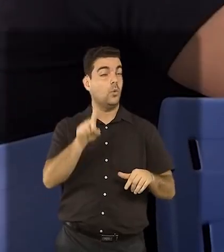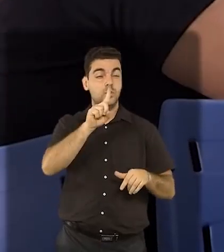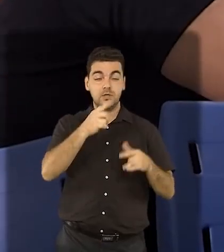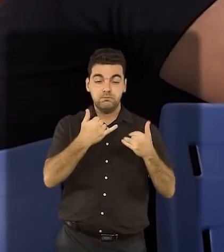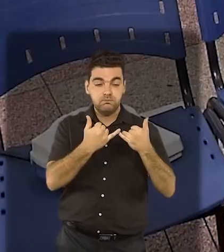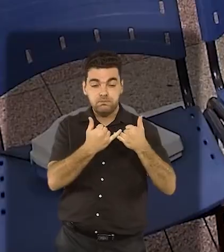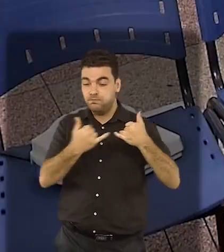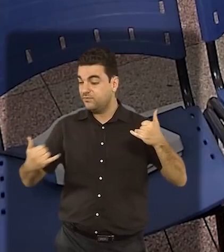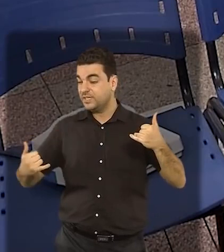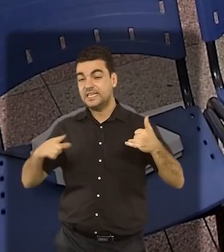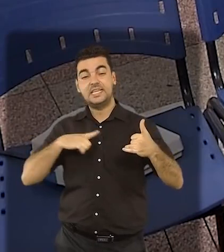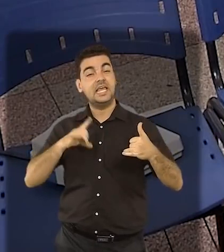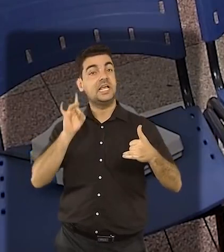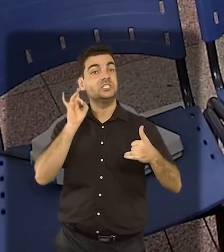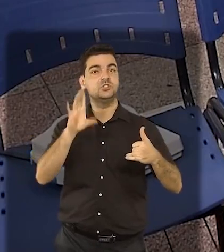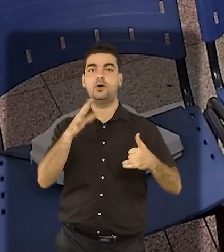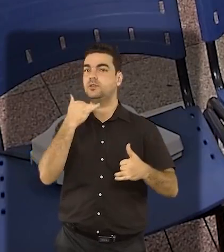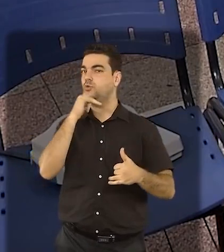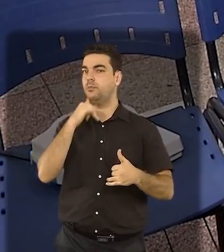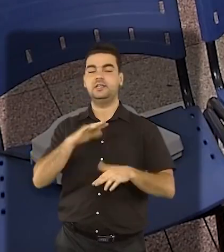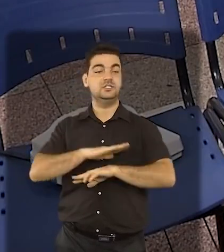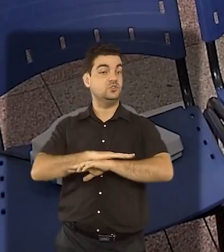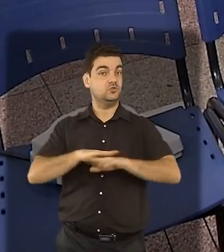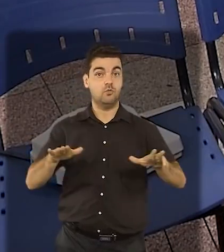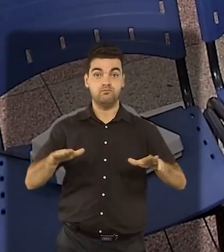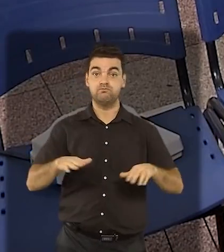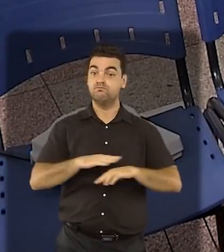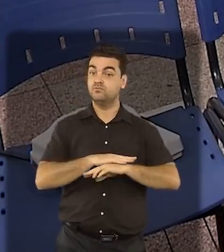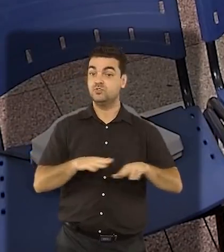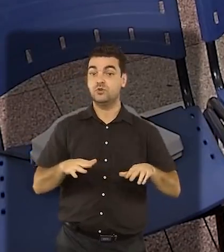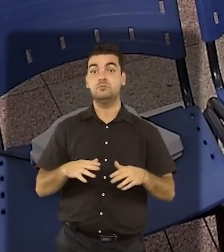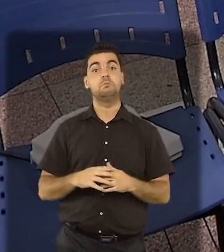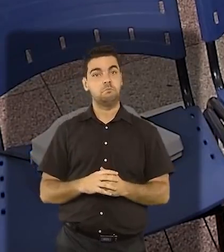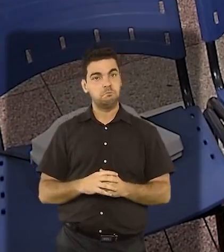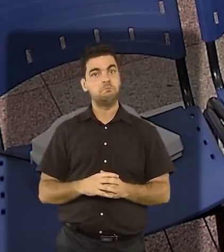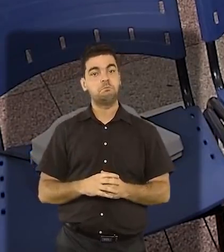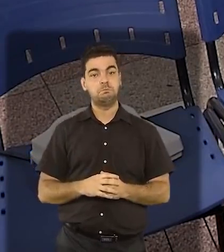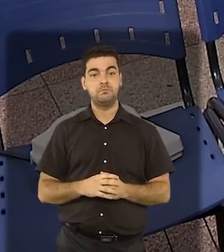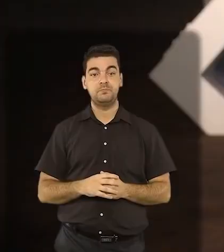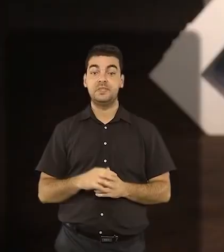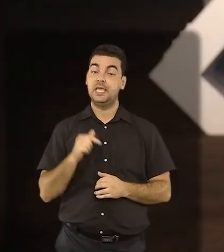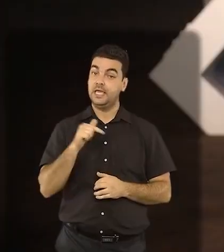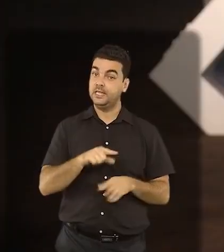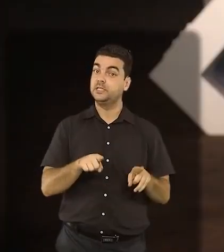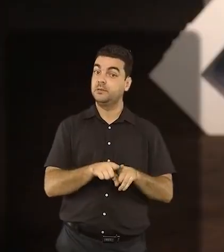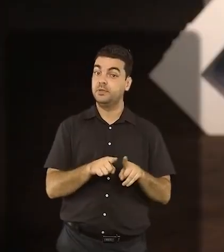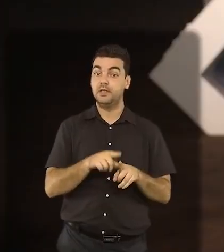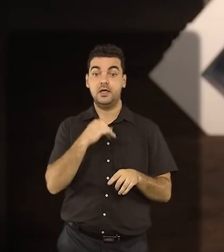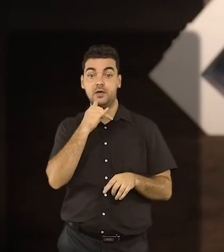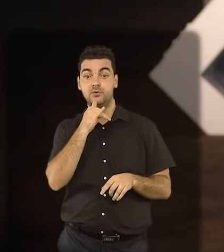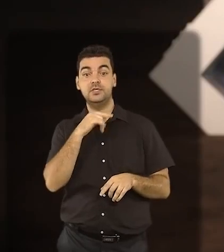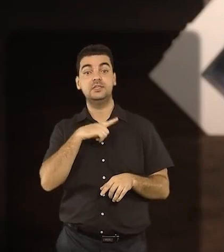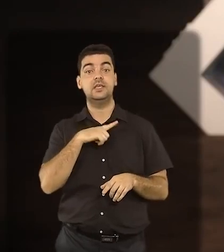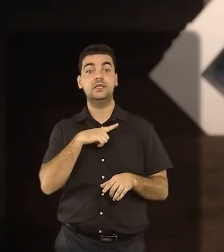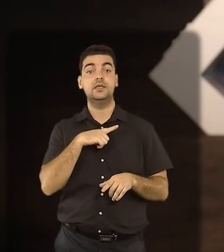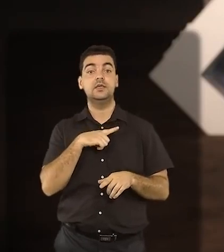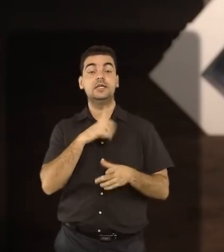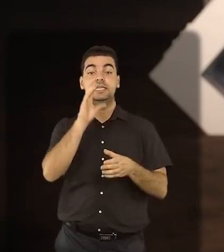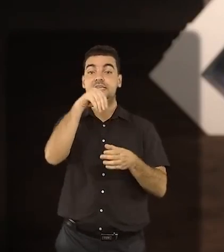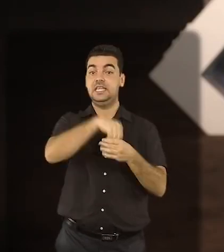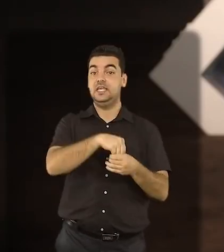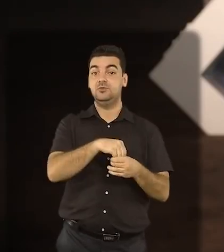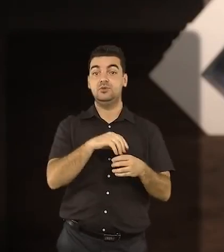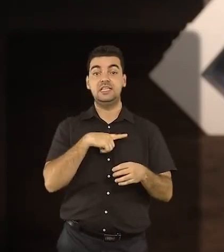ligação externa que ela tem é com a tomada de eletricidade. Além disso, a urna possui uma bateria com